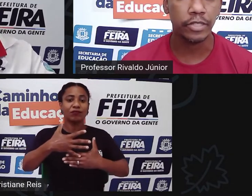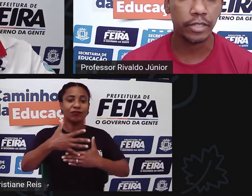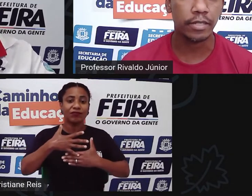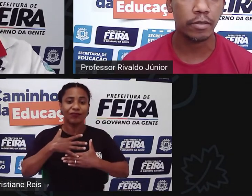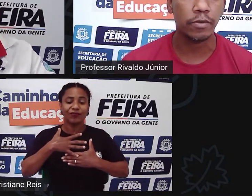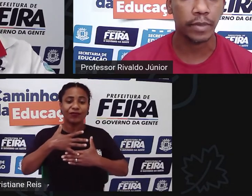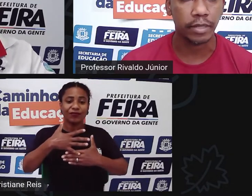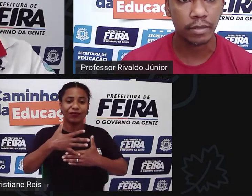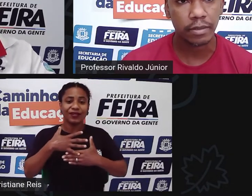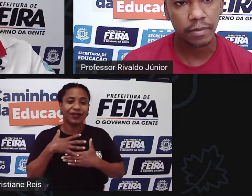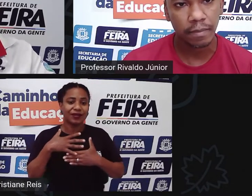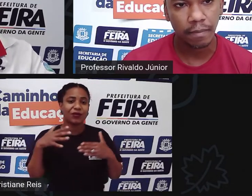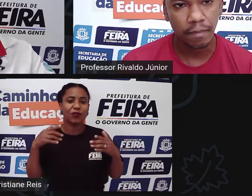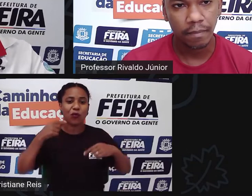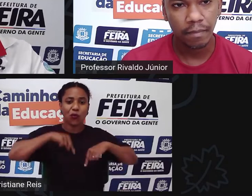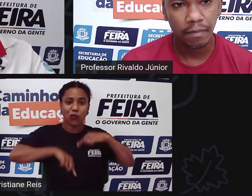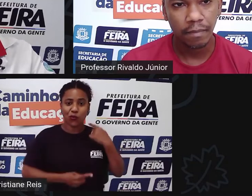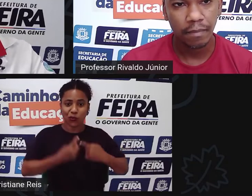medida que são os max.